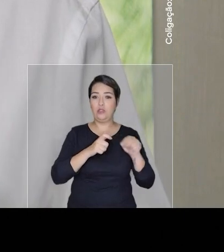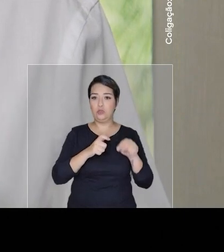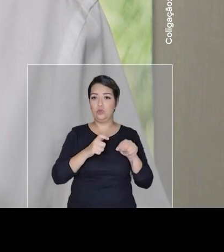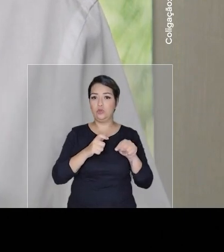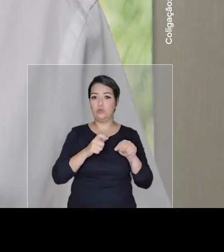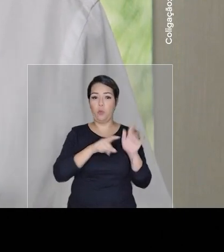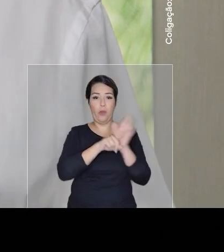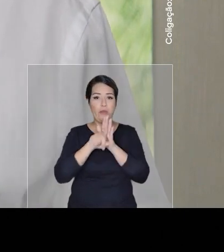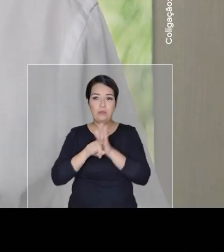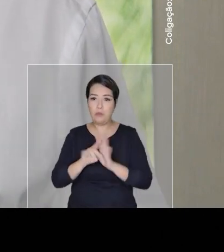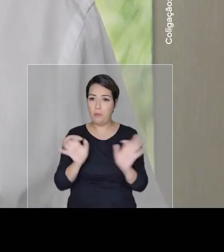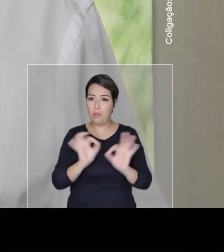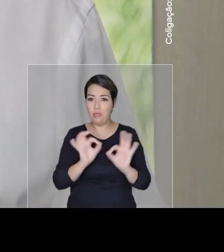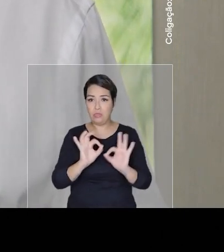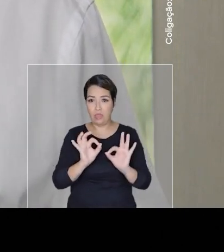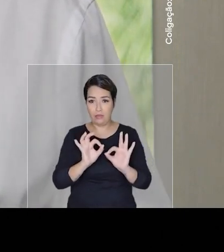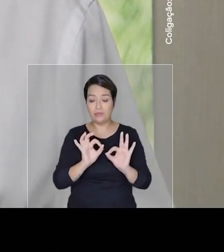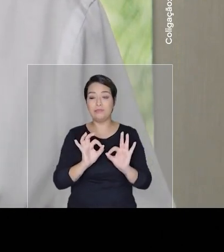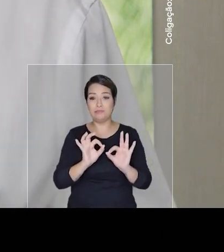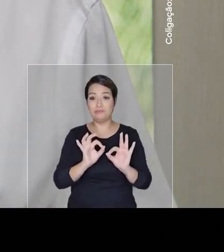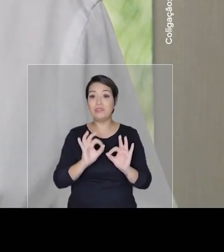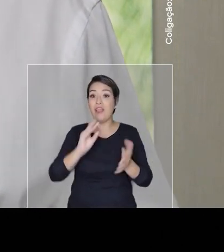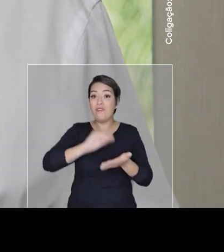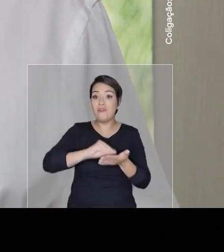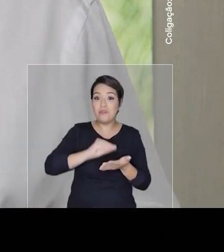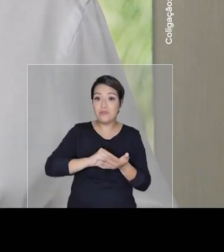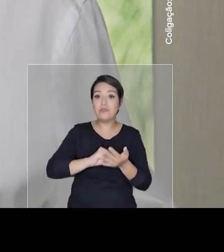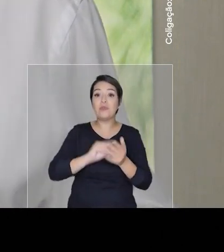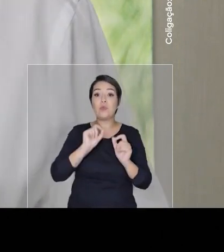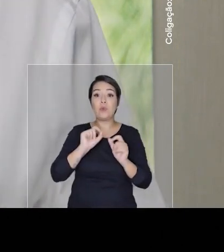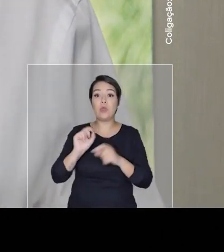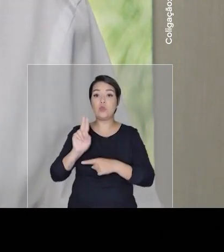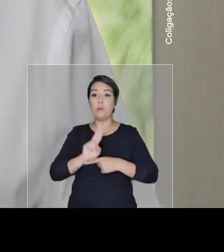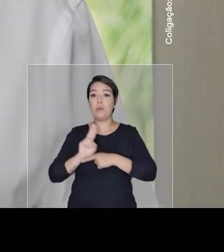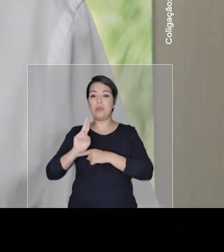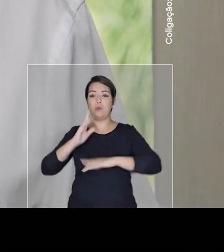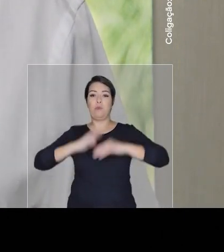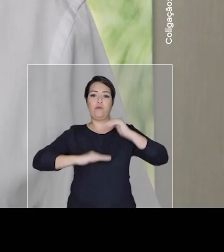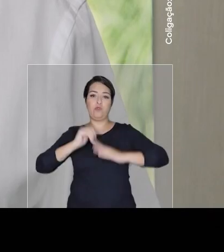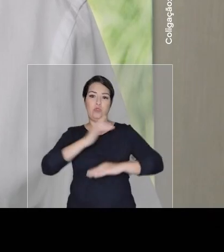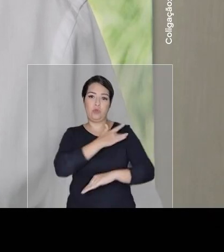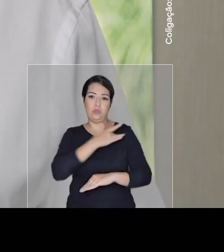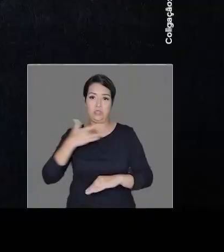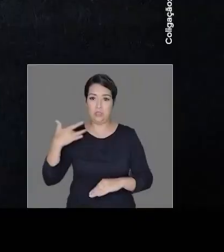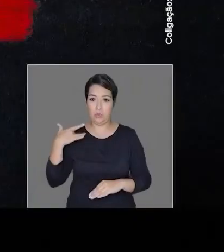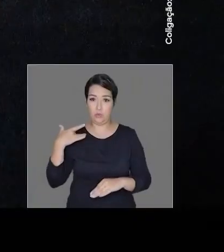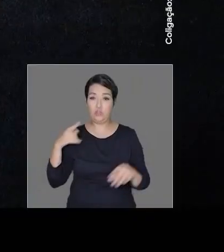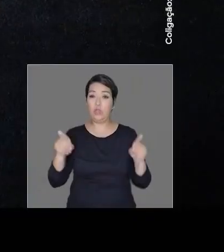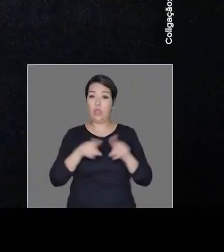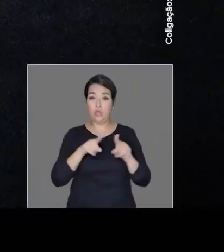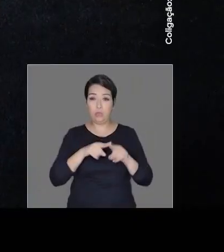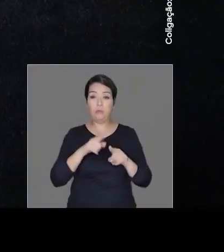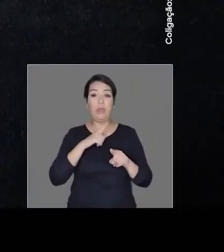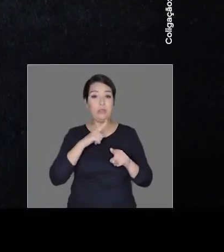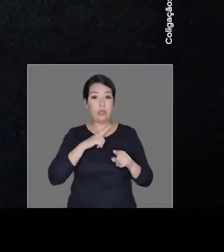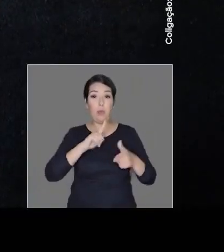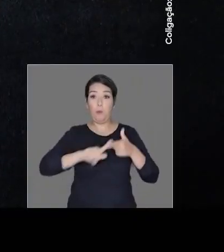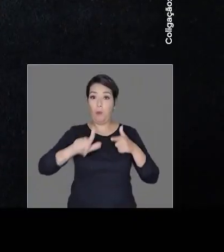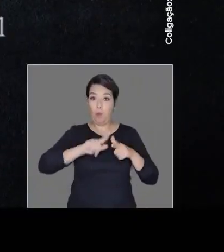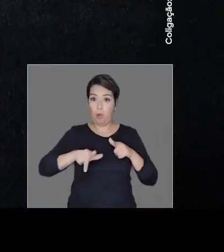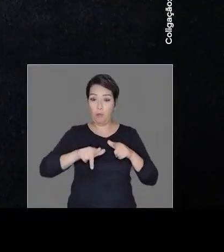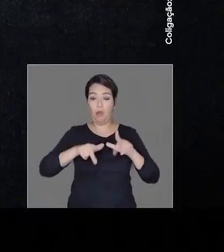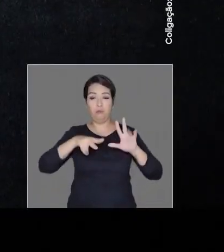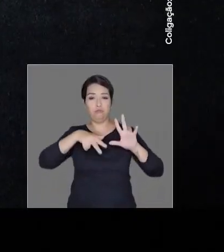pistolão sem falar na falta de supervisão do trabalho dos profissionais de saúde os escândalos de má